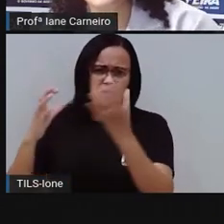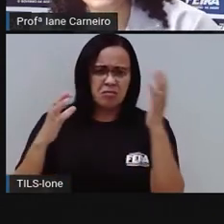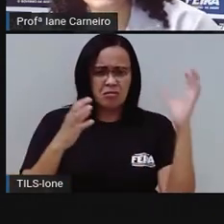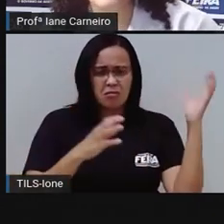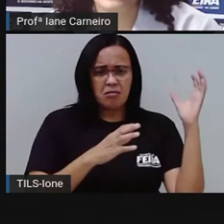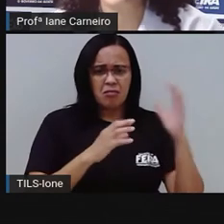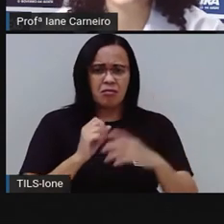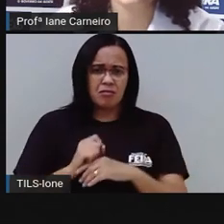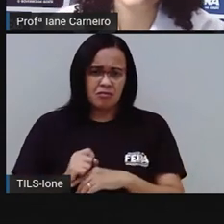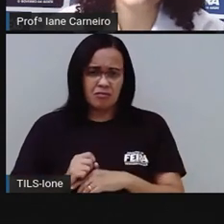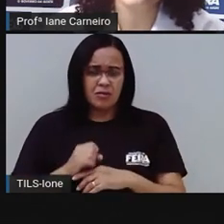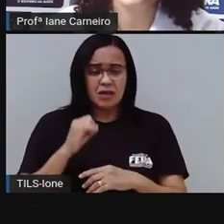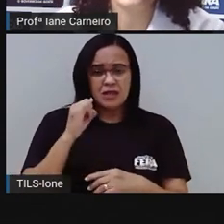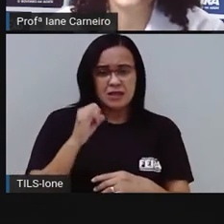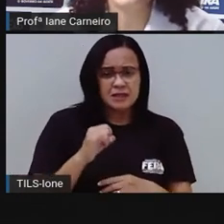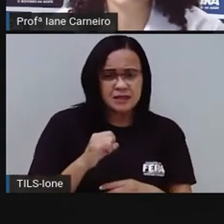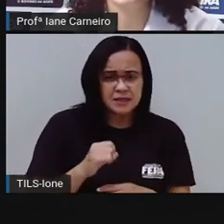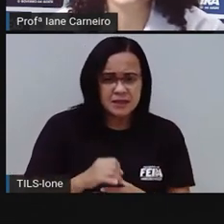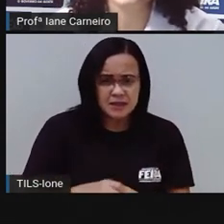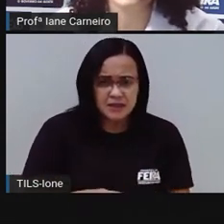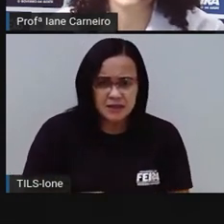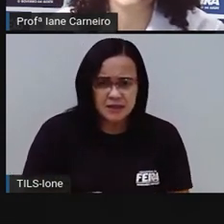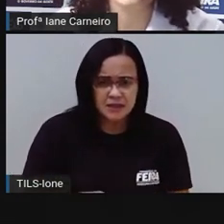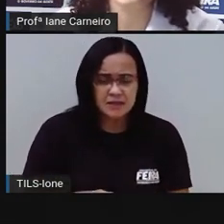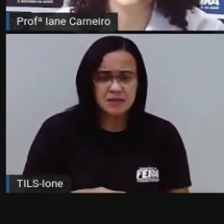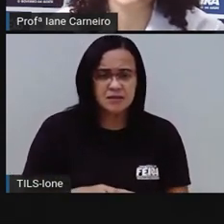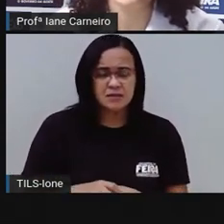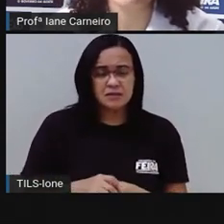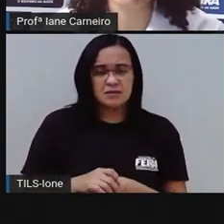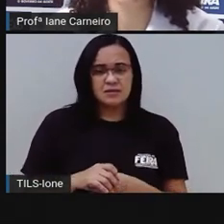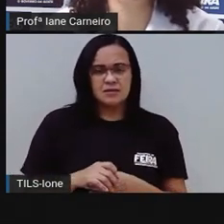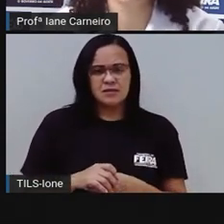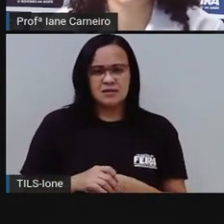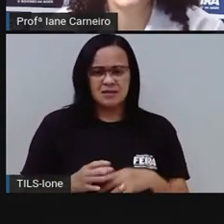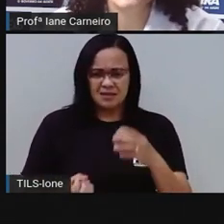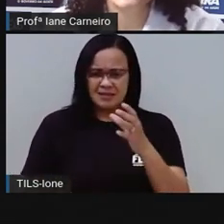cria, é a bananeira. Olha só.